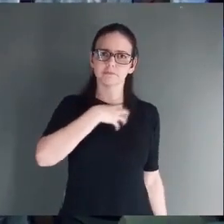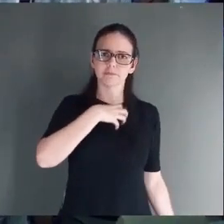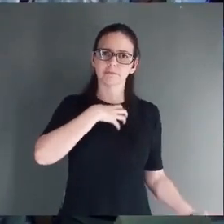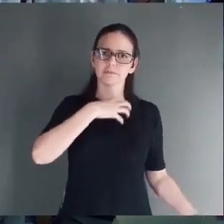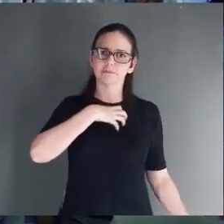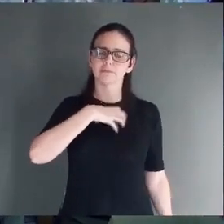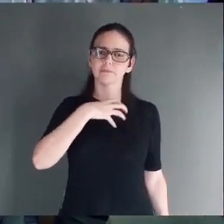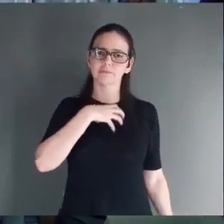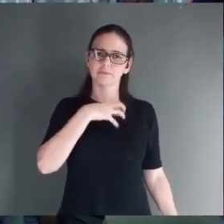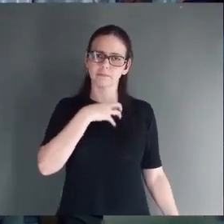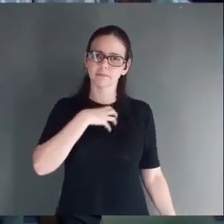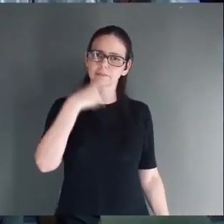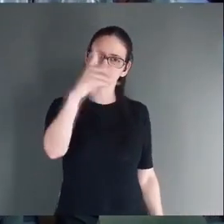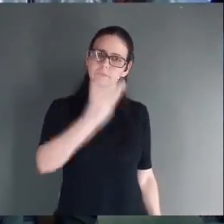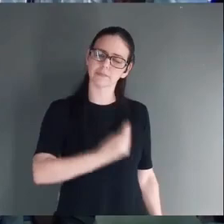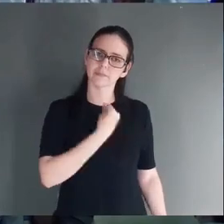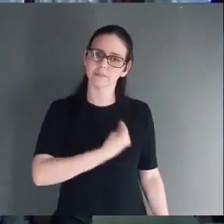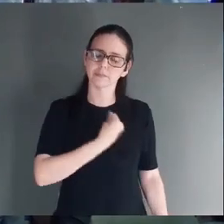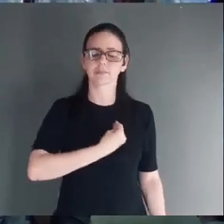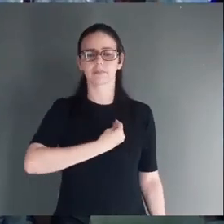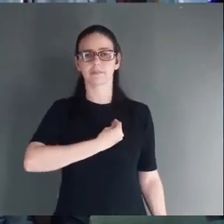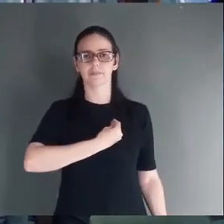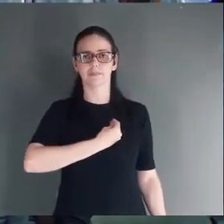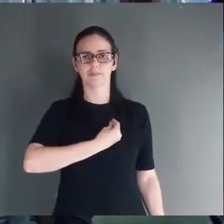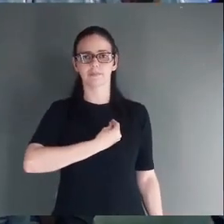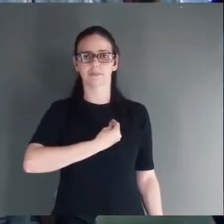Trazer sentido a tua existência